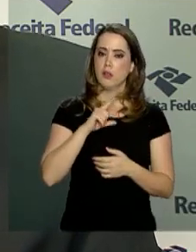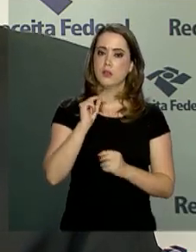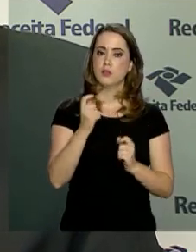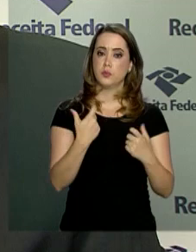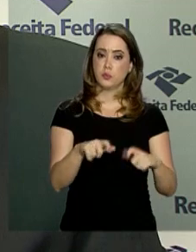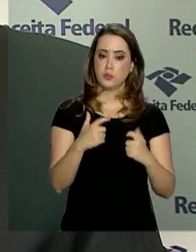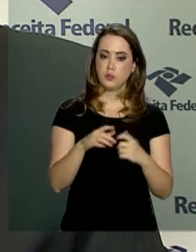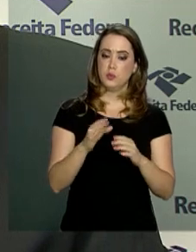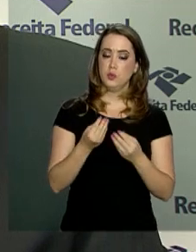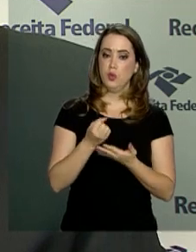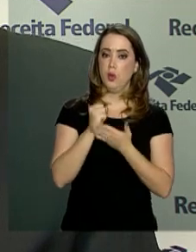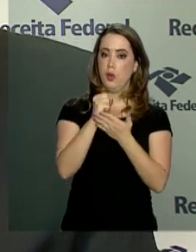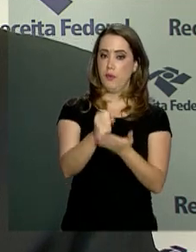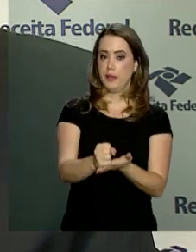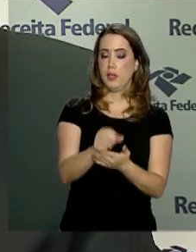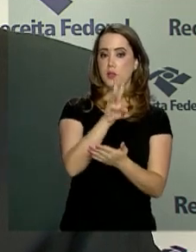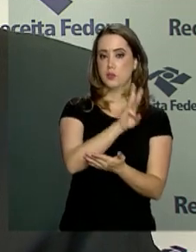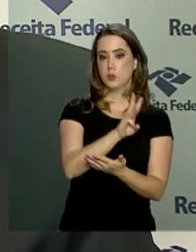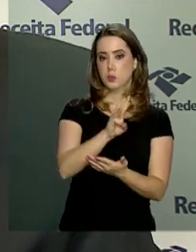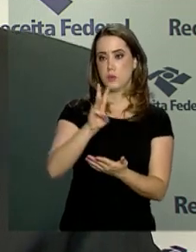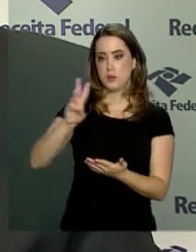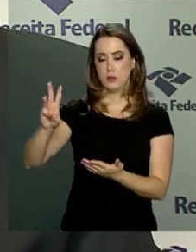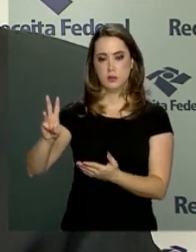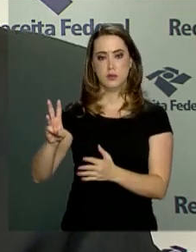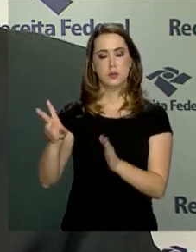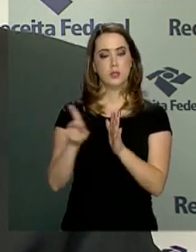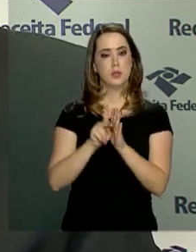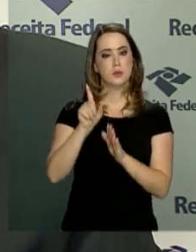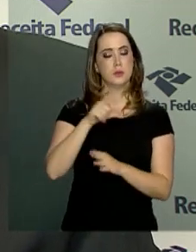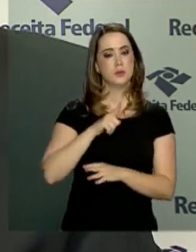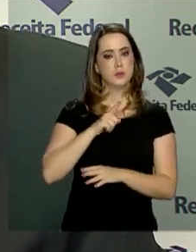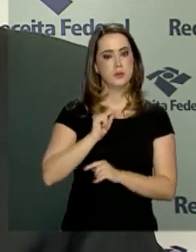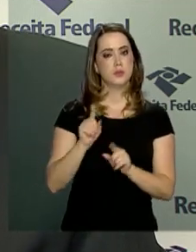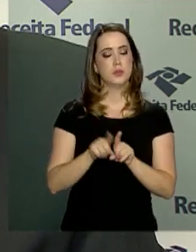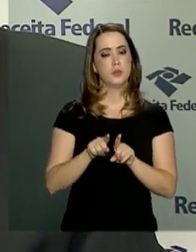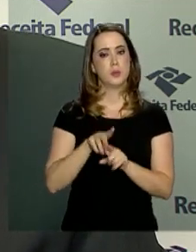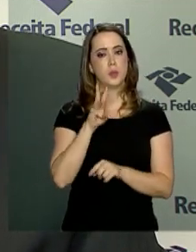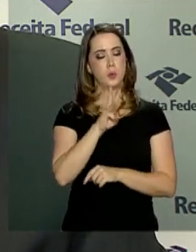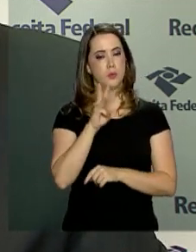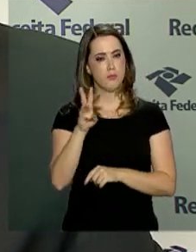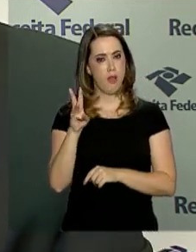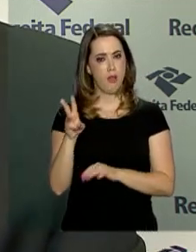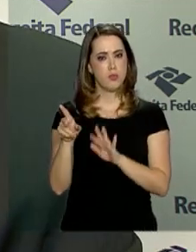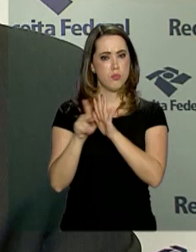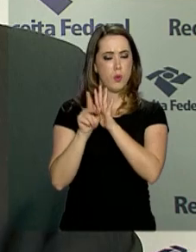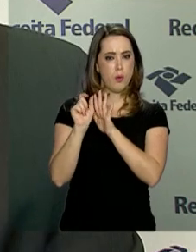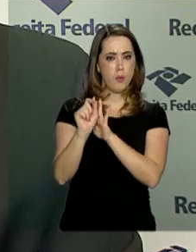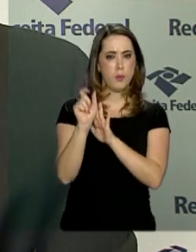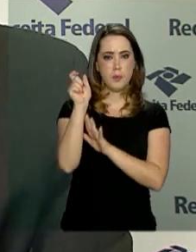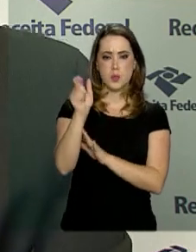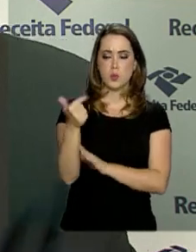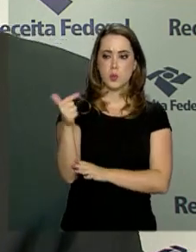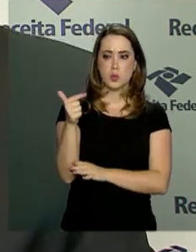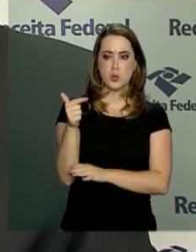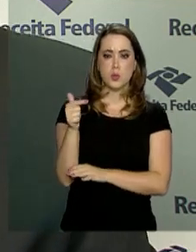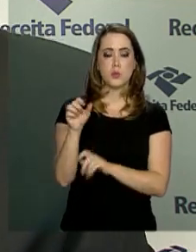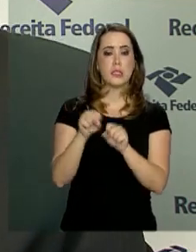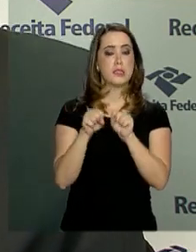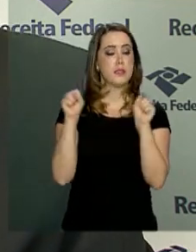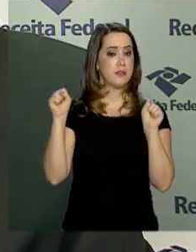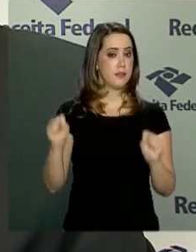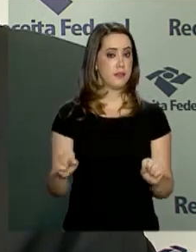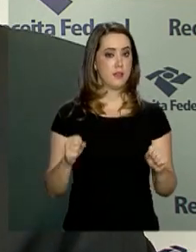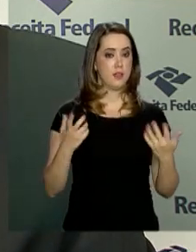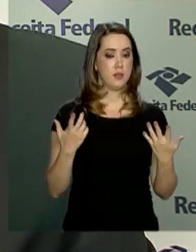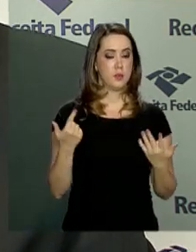ambiente de web service, que é o grande portal, e temos um portal da internet, onde o contribuinte que não tenha sistemas, por exemplo,